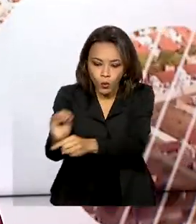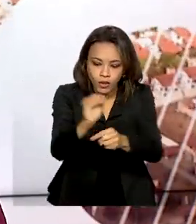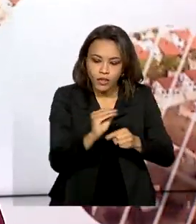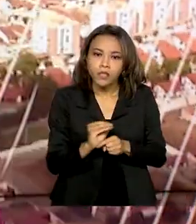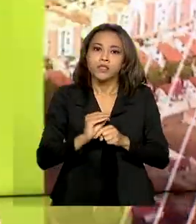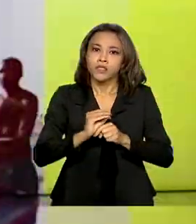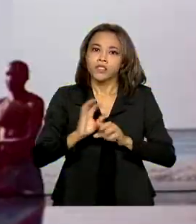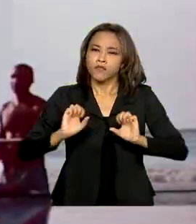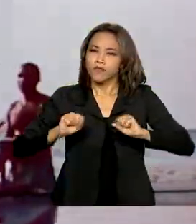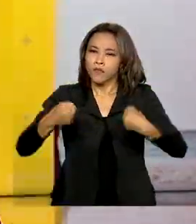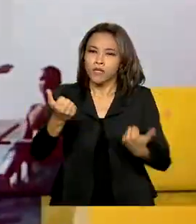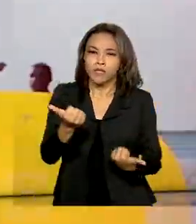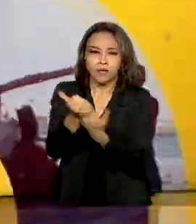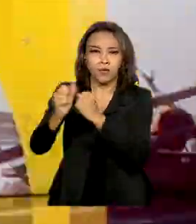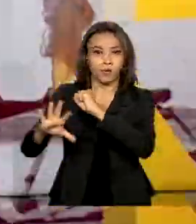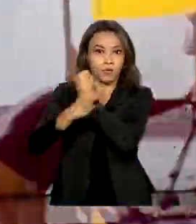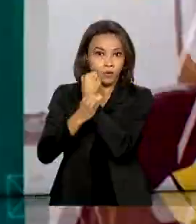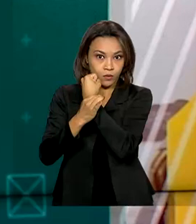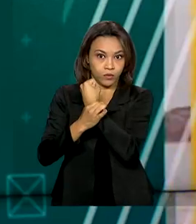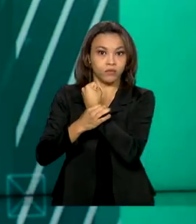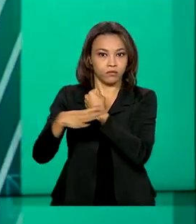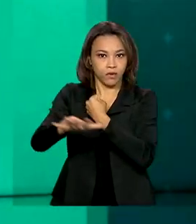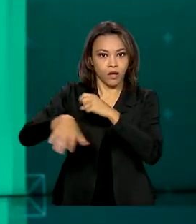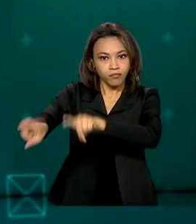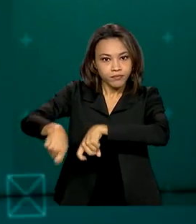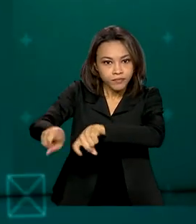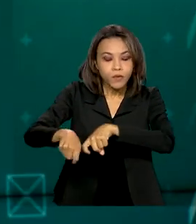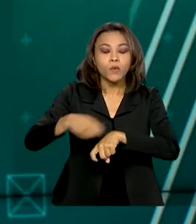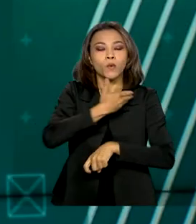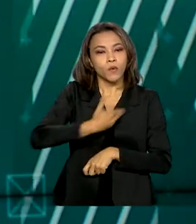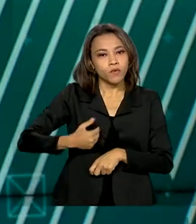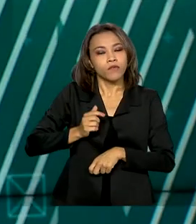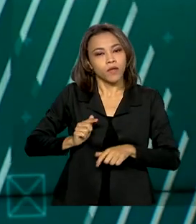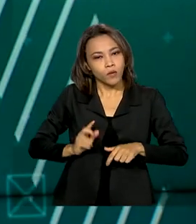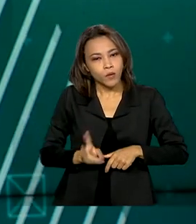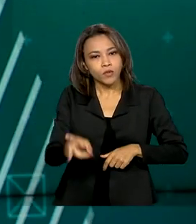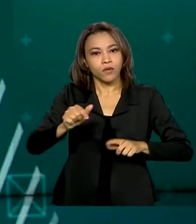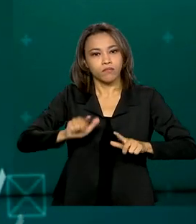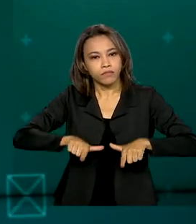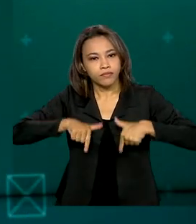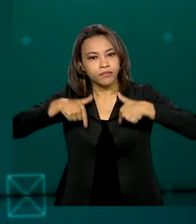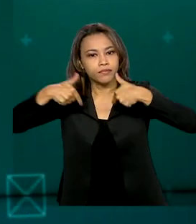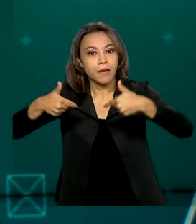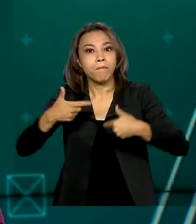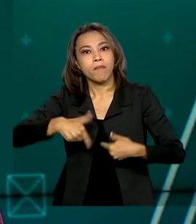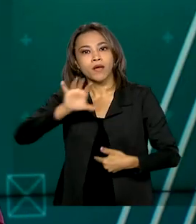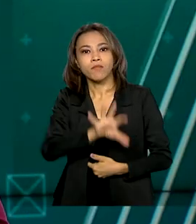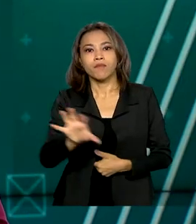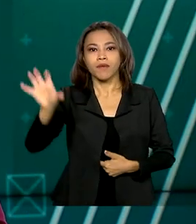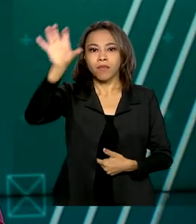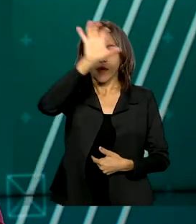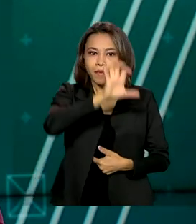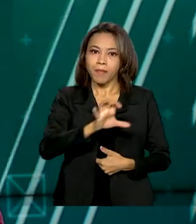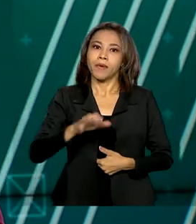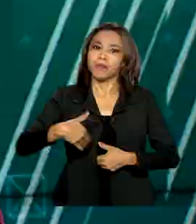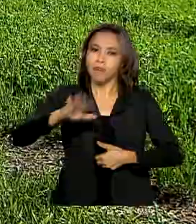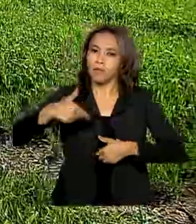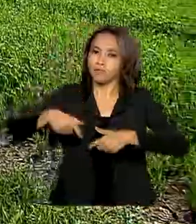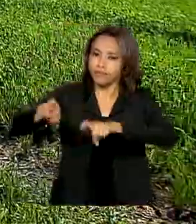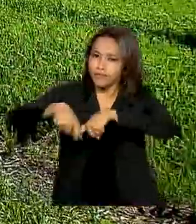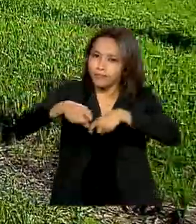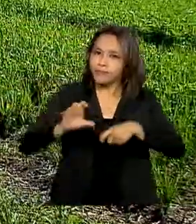rural, o governo federal vai continuar trabalhando na ampliação da cobertura para mais regiões e mais atividades.